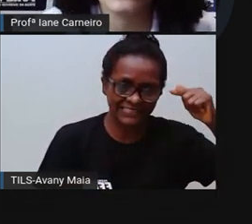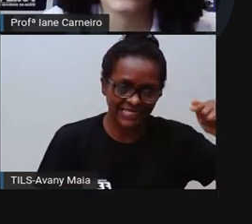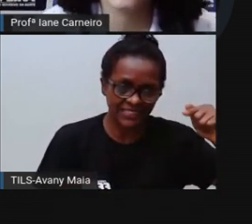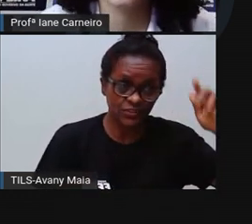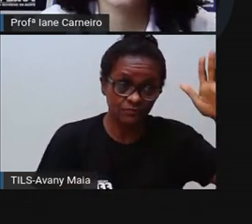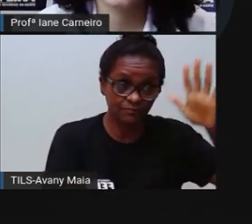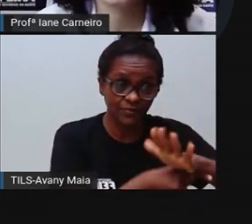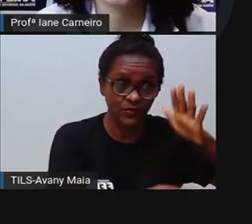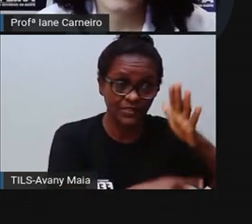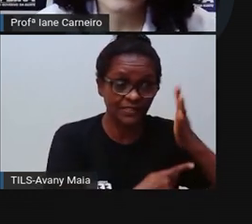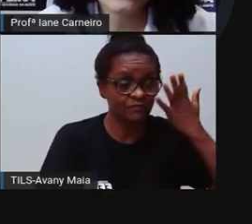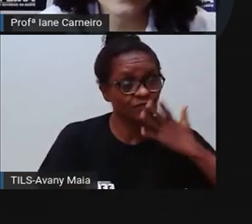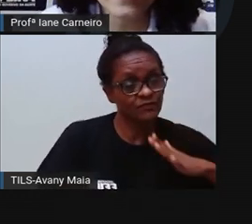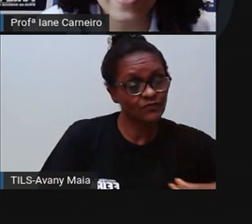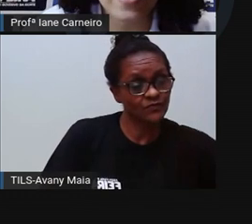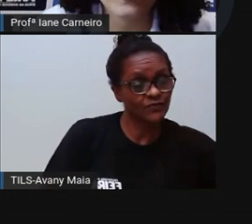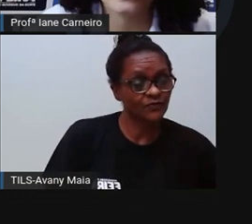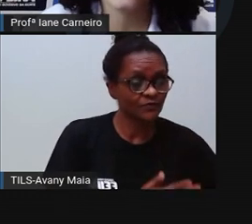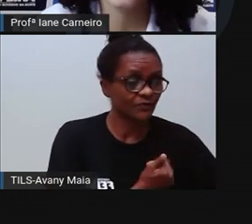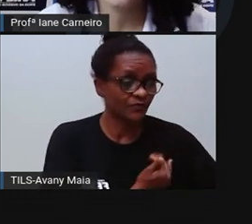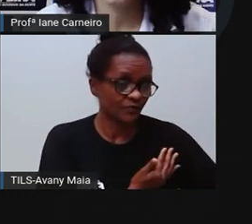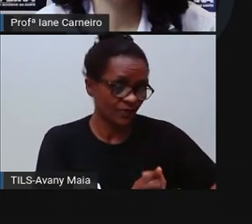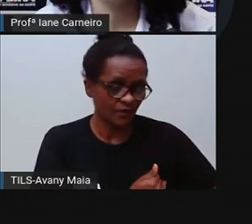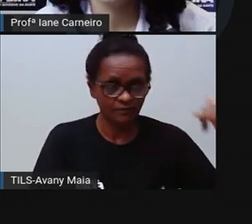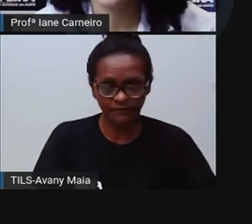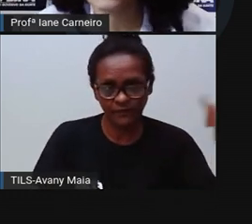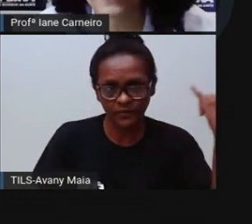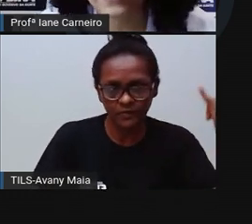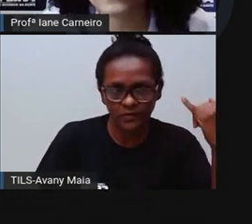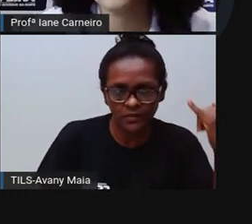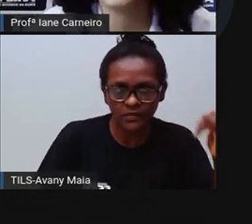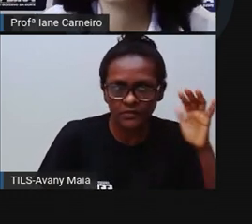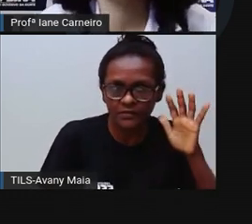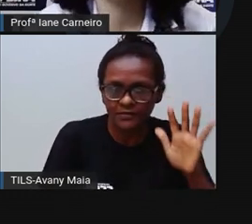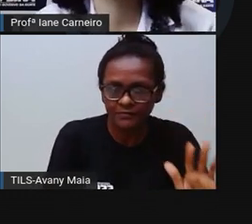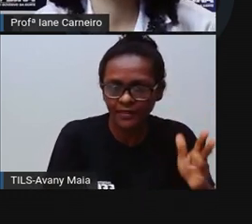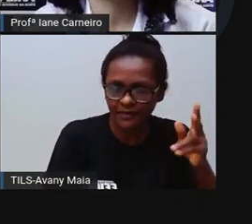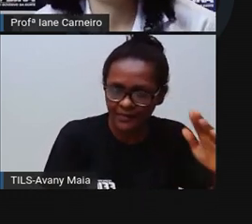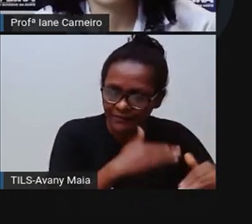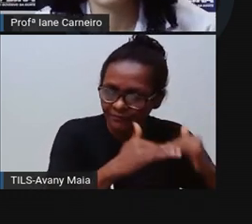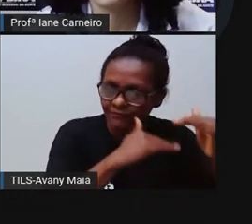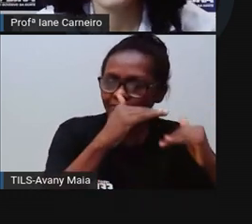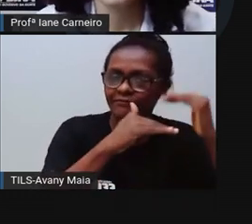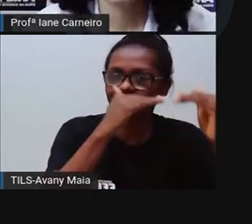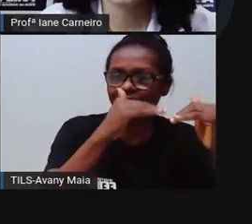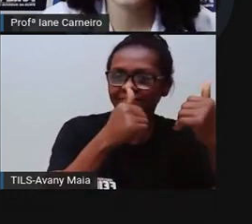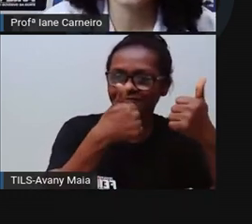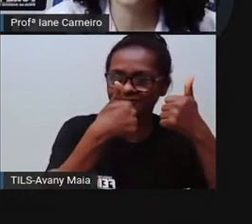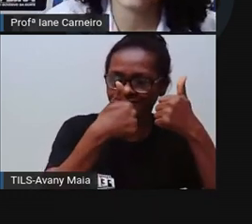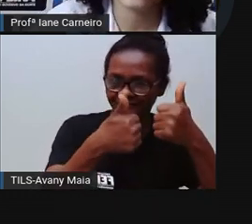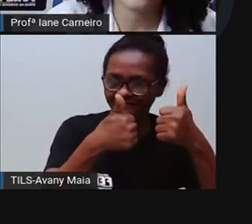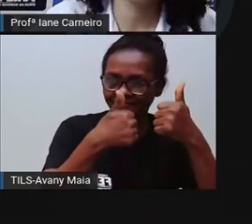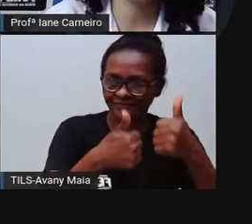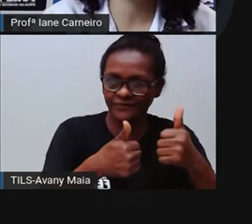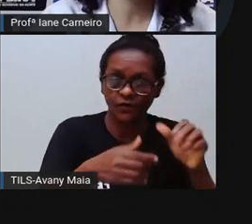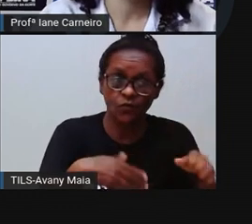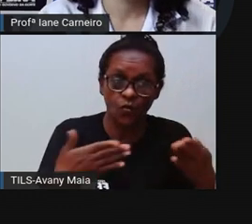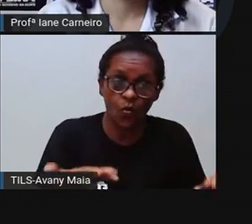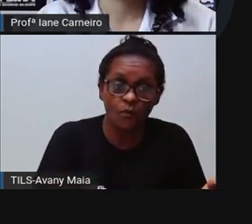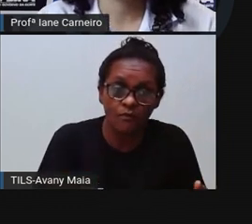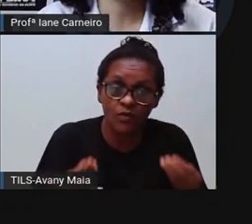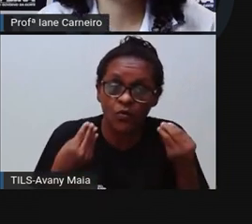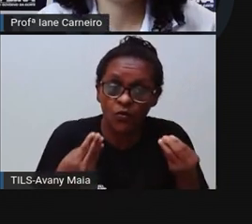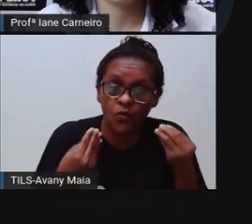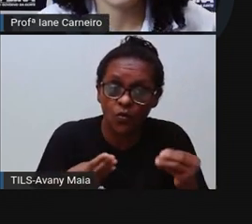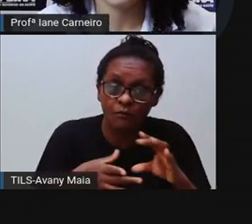ele que garante as facilidades e oportunidades para que nós cresçamos com liberdade e